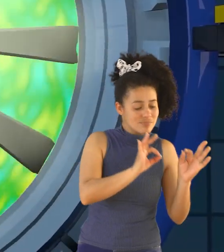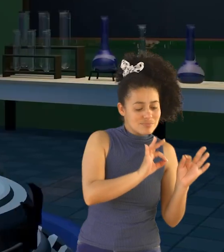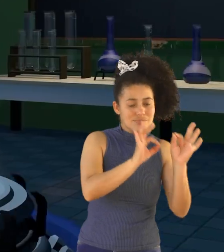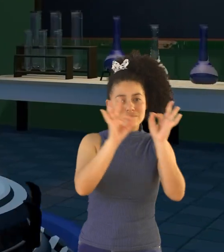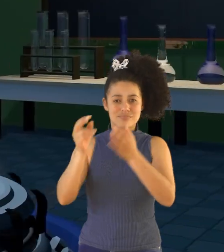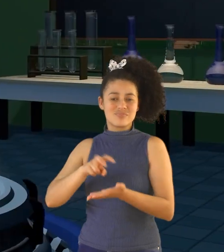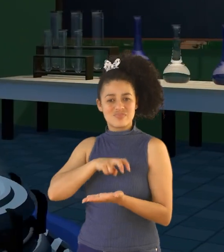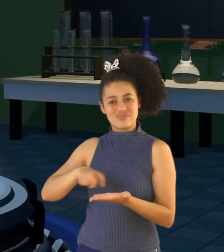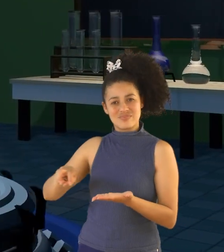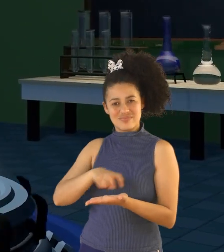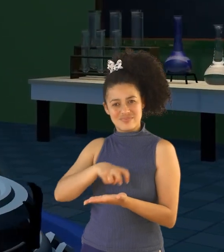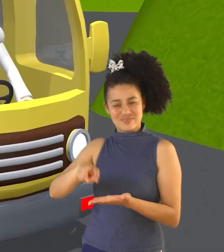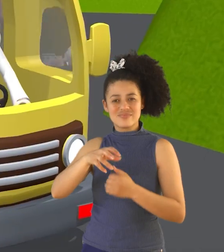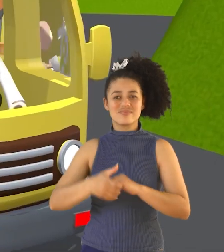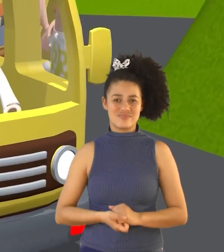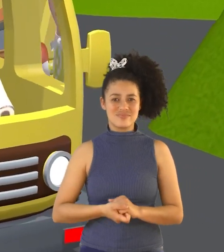Rollerpeps